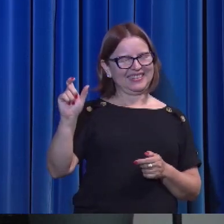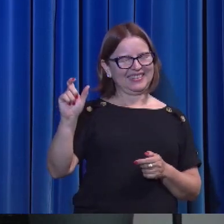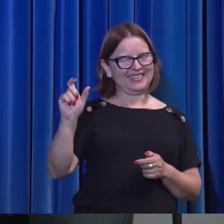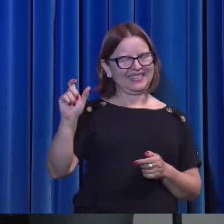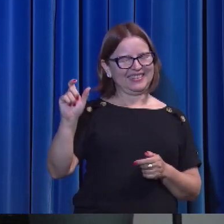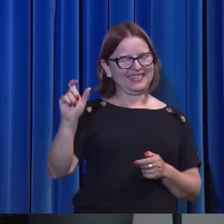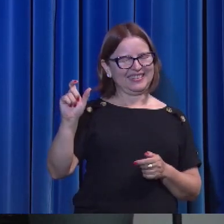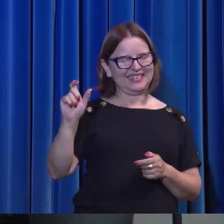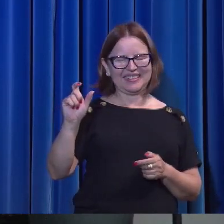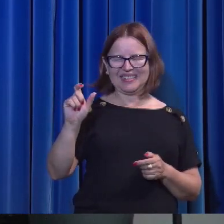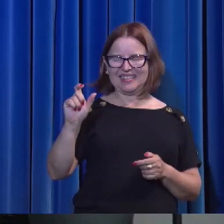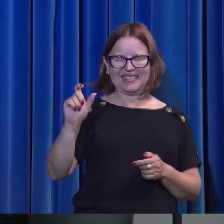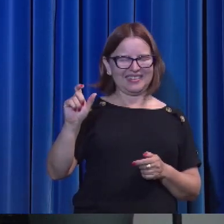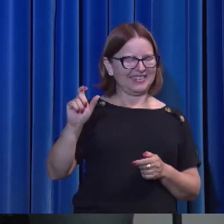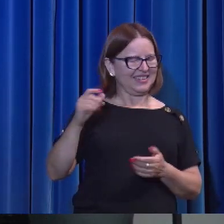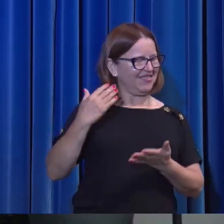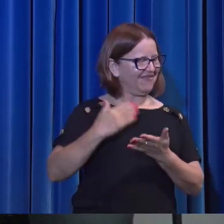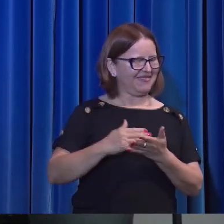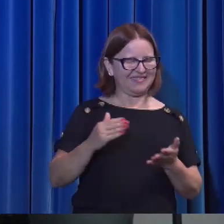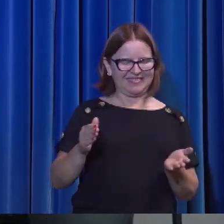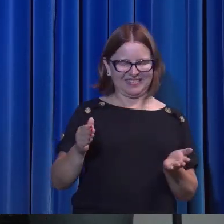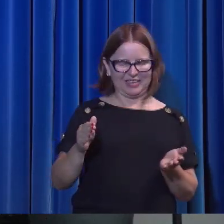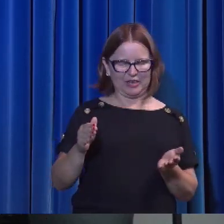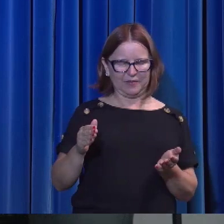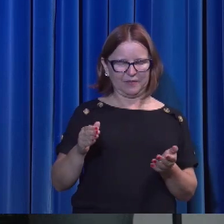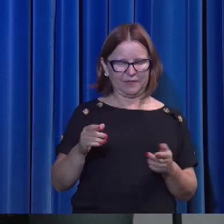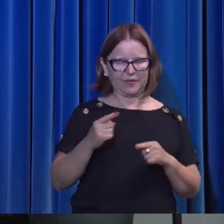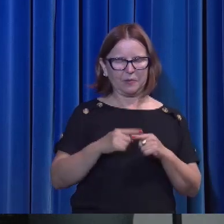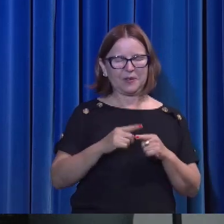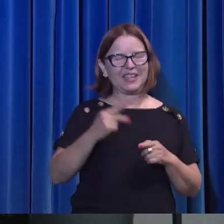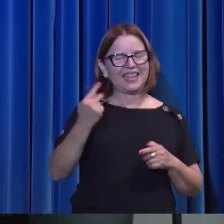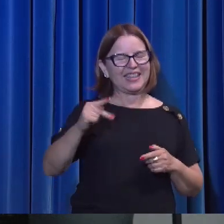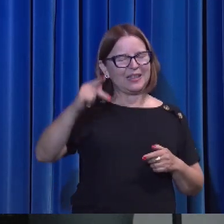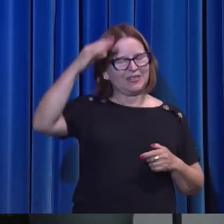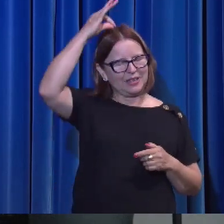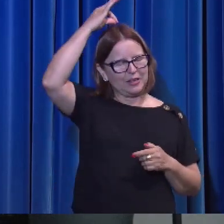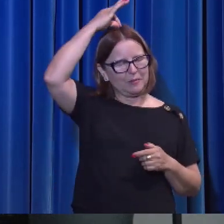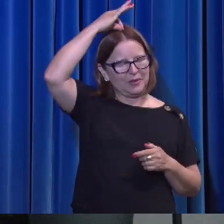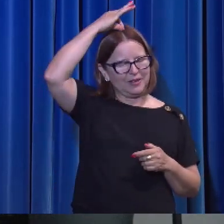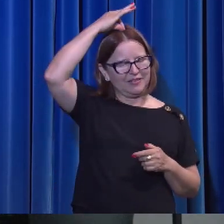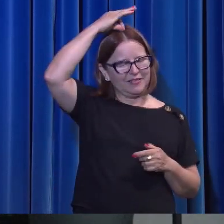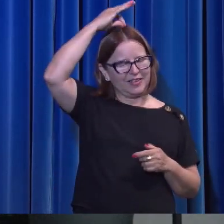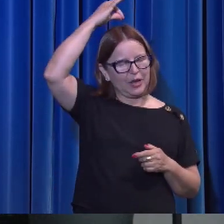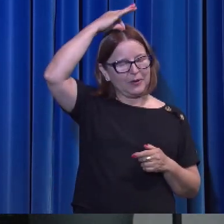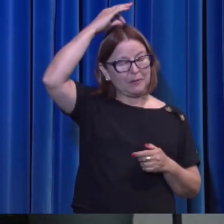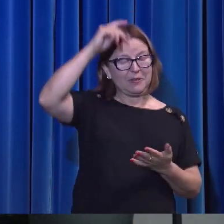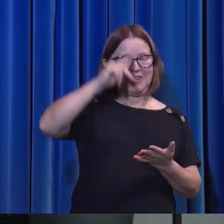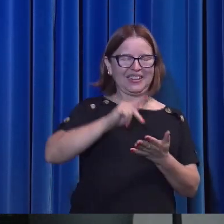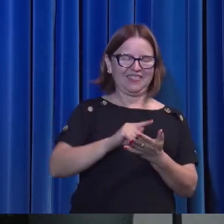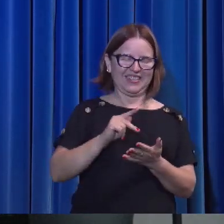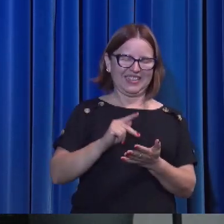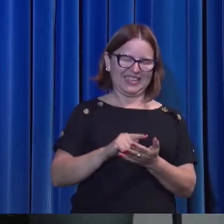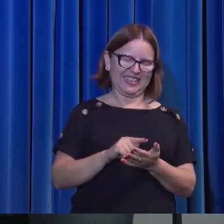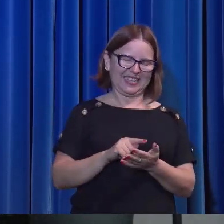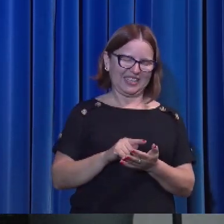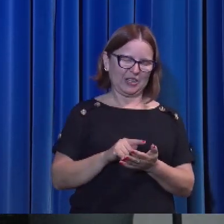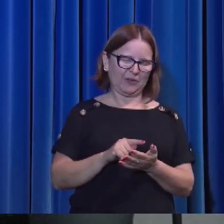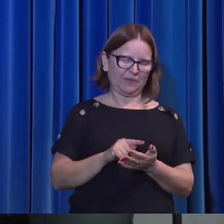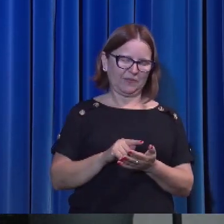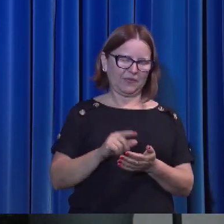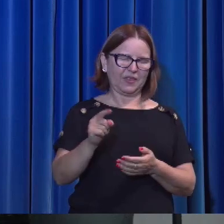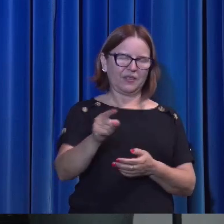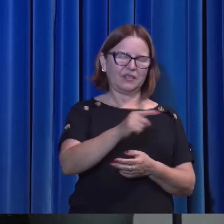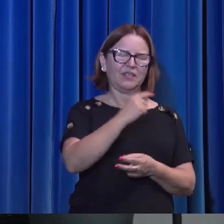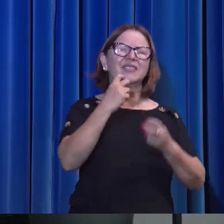há de passar. E porque o teu Espírito é o Espírito da verdade. Nós